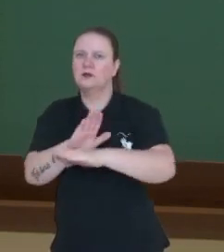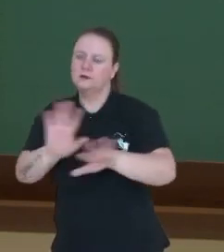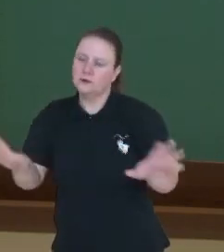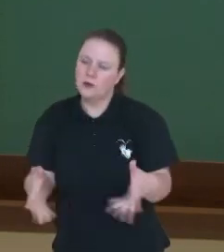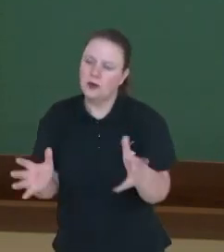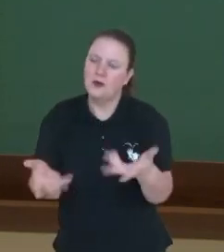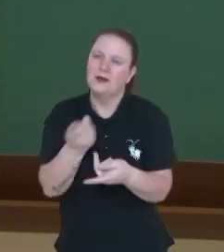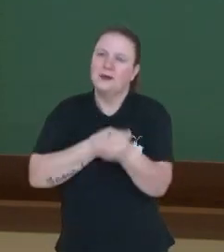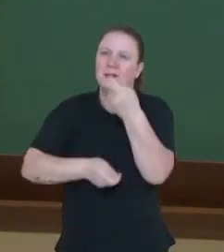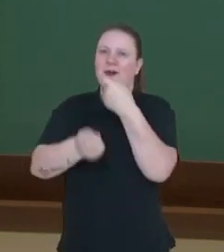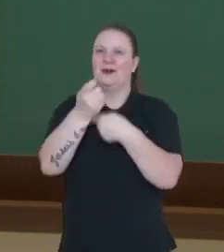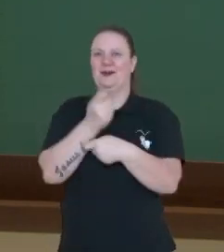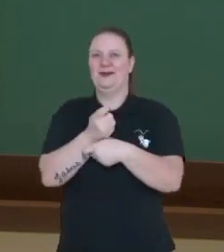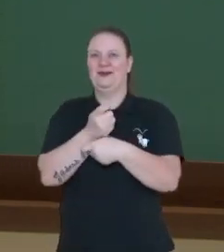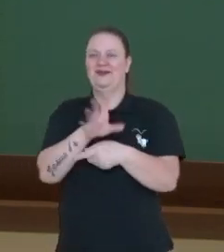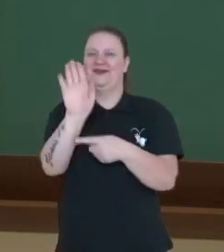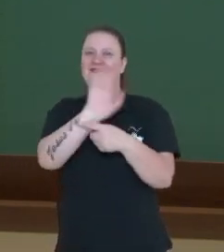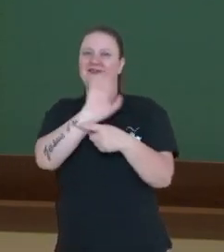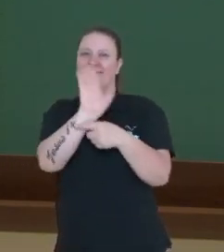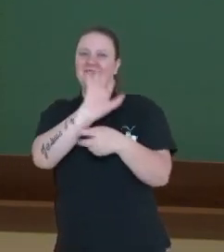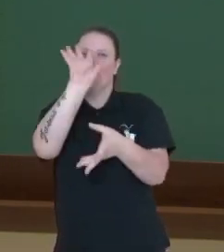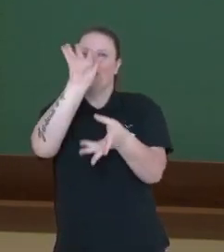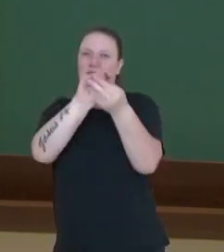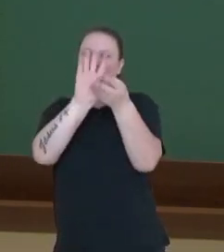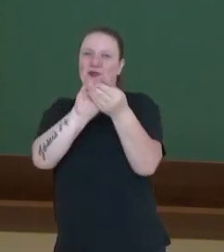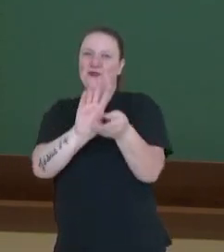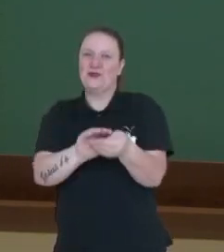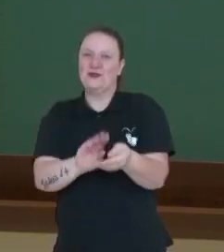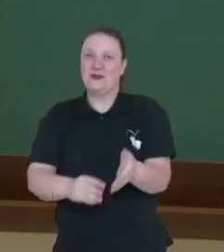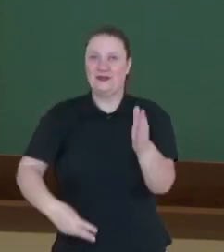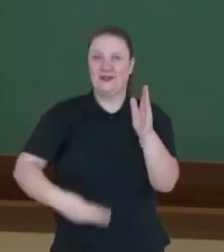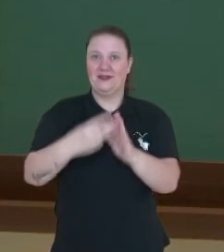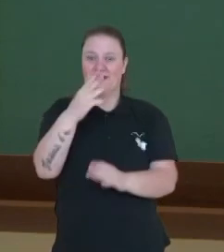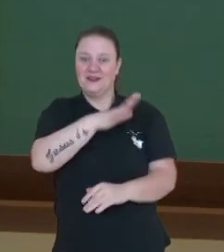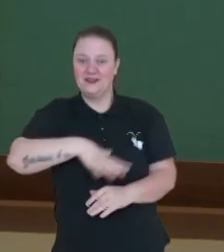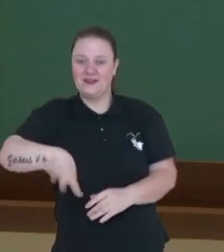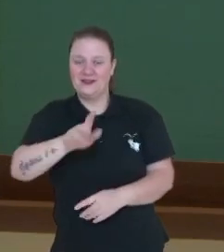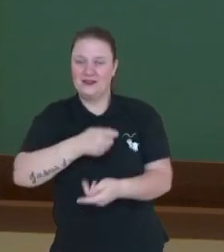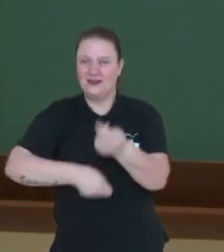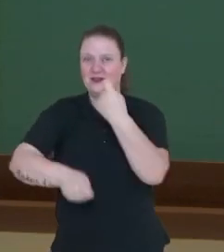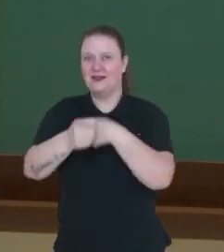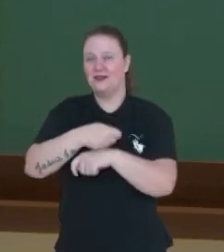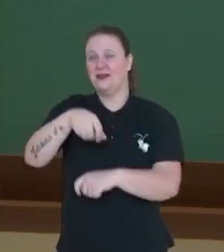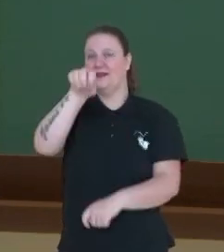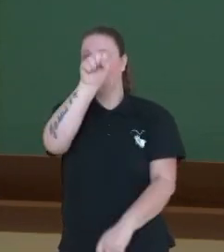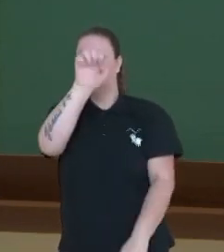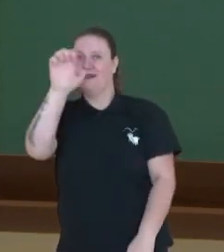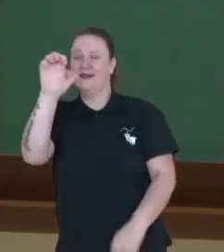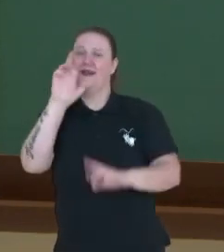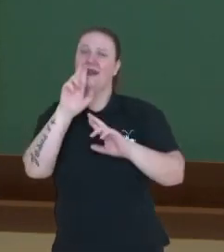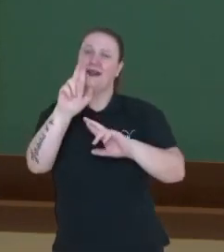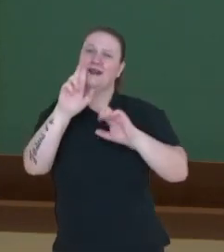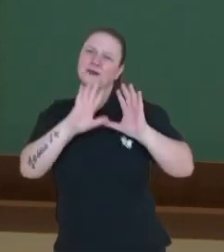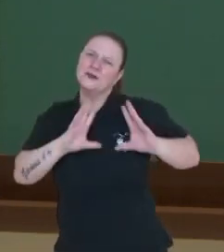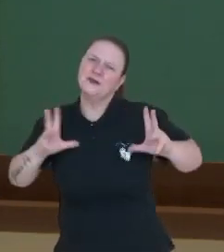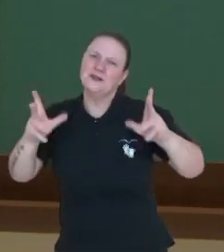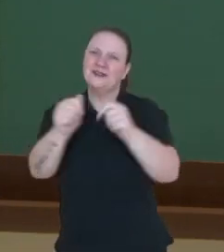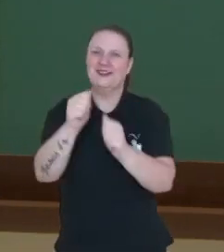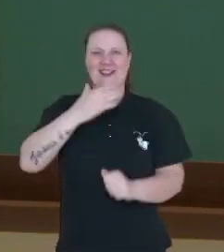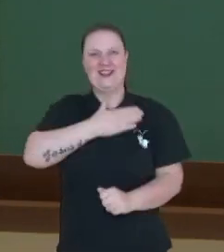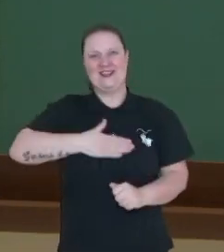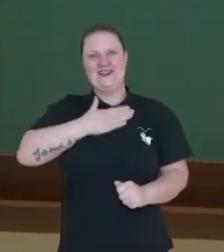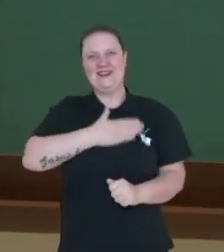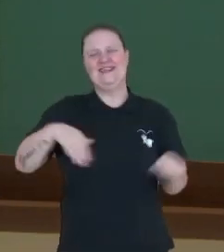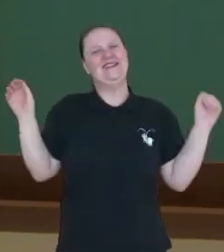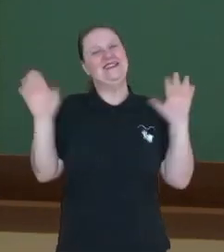econômicas. Nesse vídeo nós falamos sobre o setor terciário da economia da região sudeste. Espero que vocês tenham gostado. Até breve.